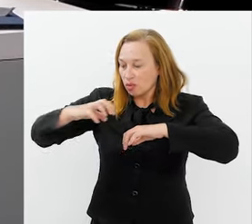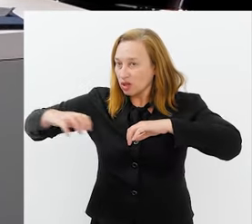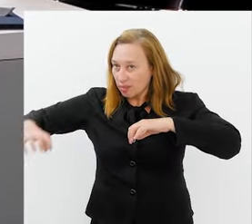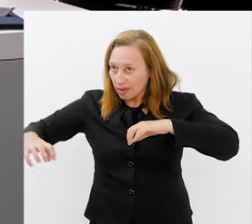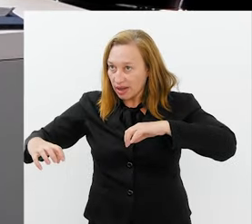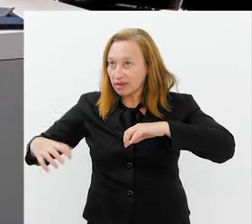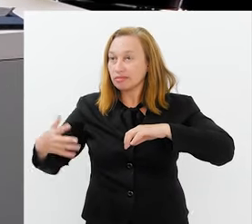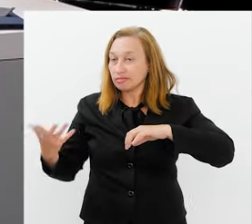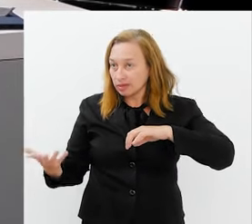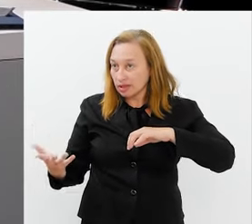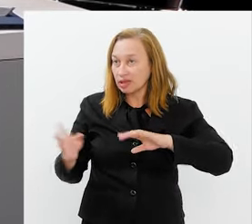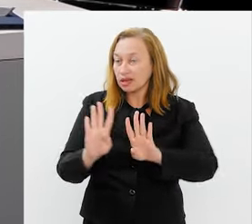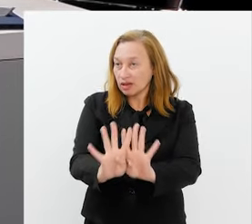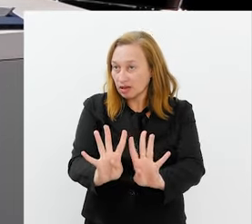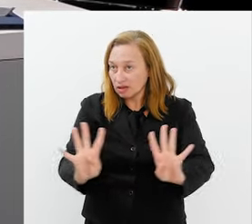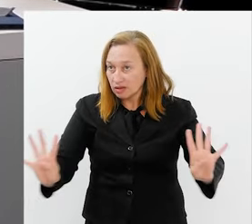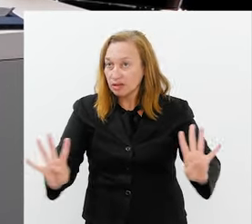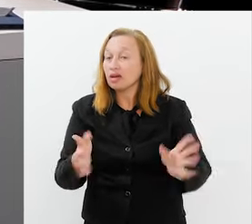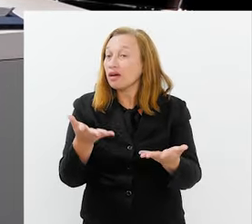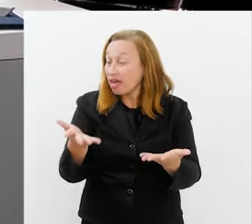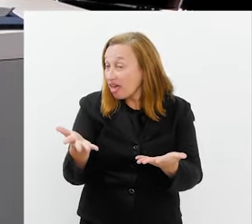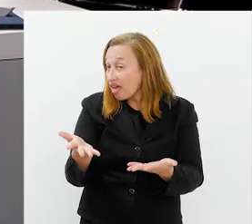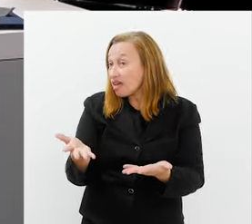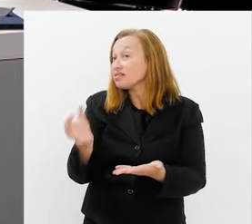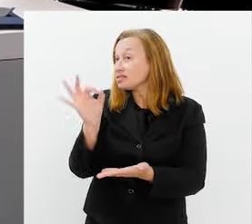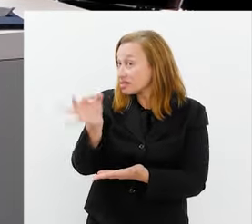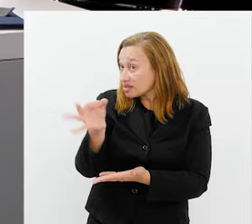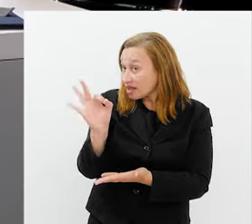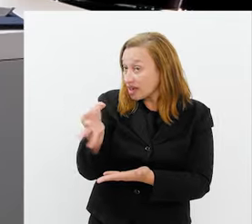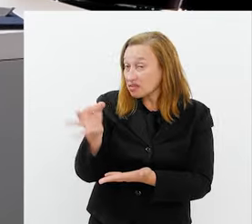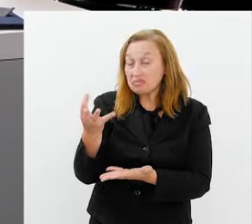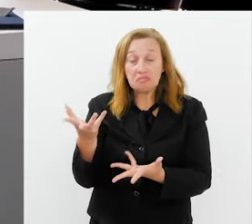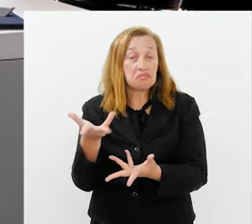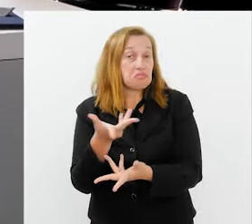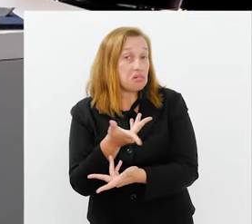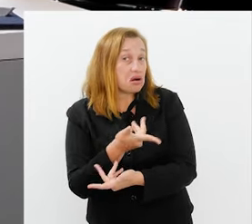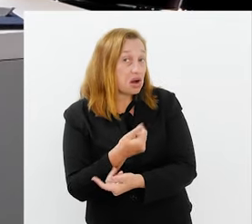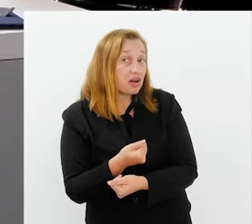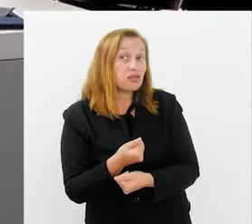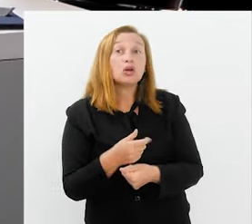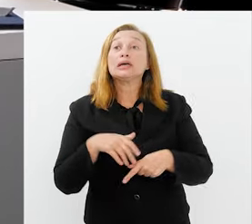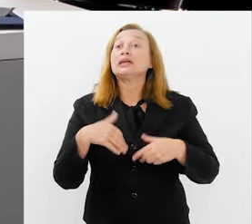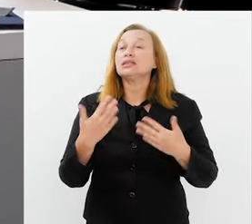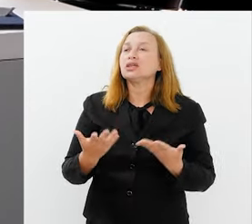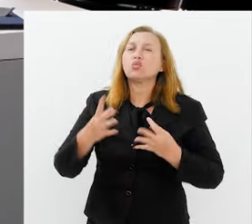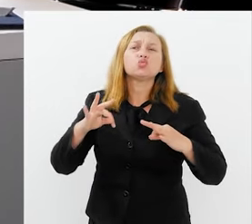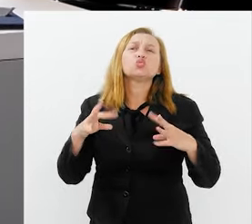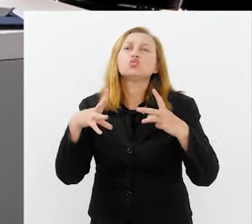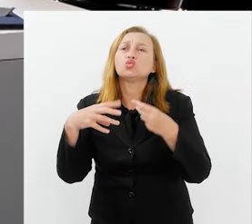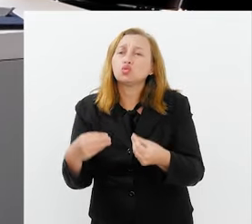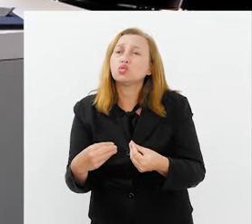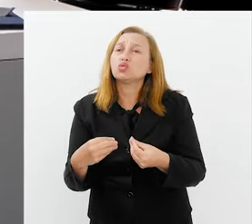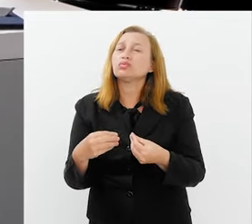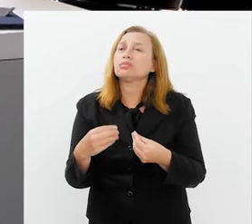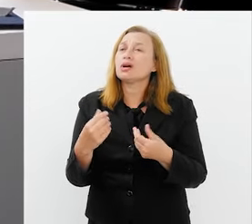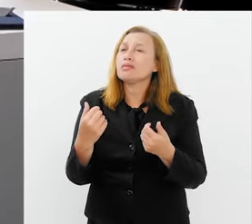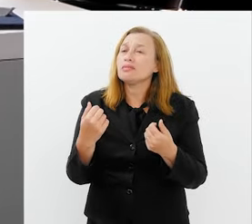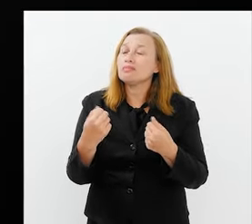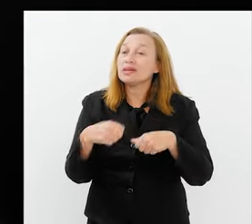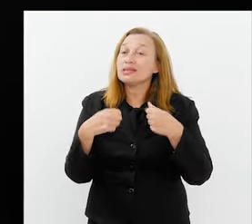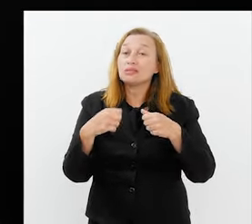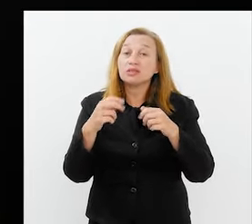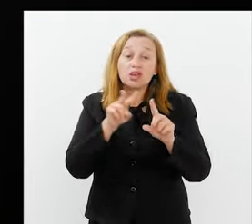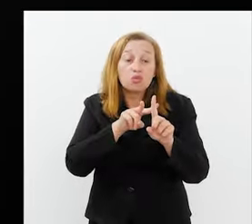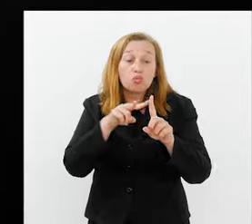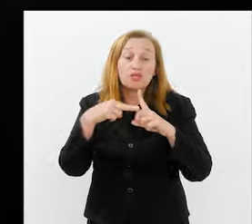O Júnior Escapi e Verônica Valle, né? Exato. Foi sensacional. Então, assim, tudo isso a gente tem que ter